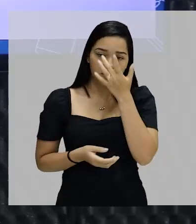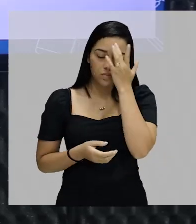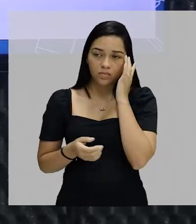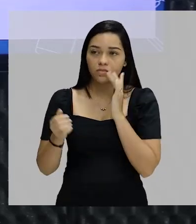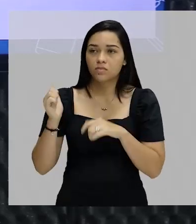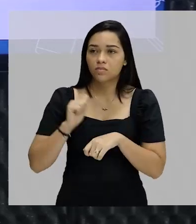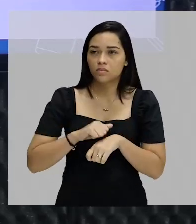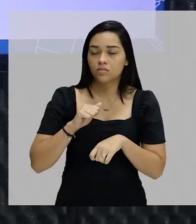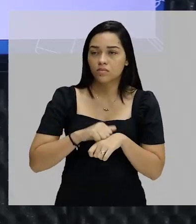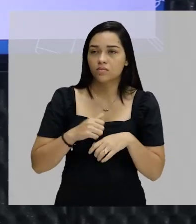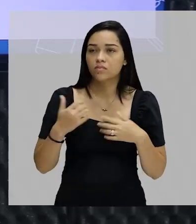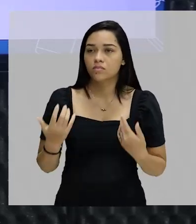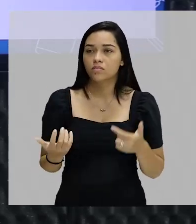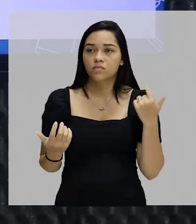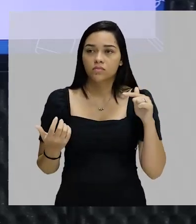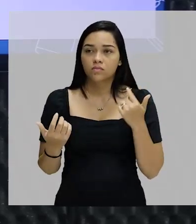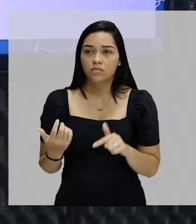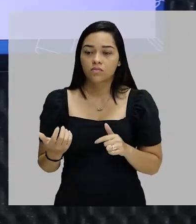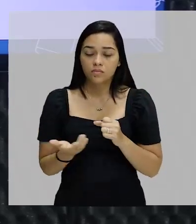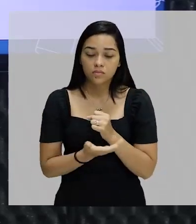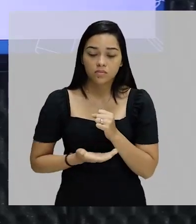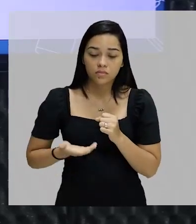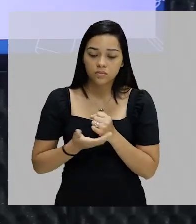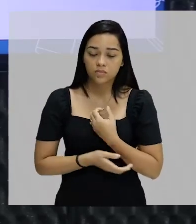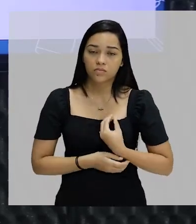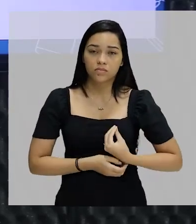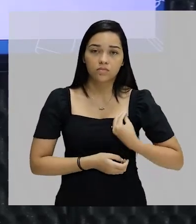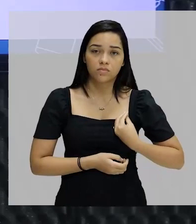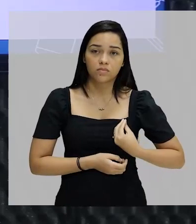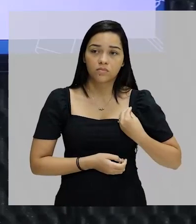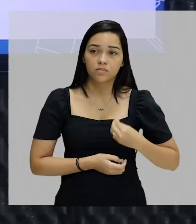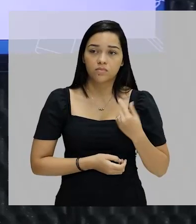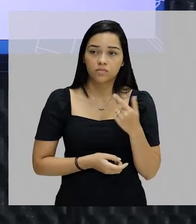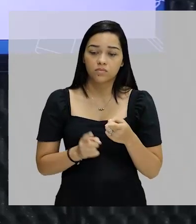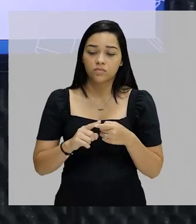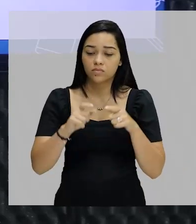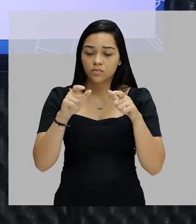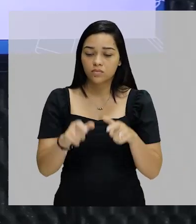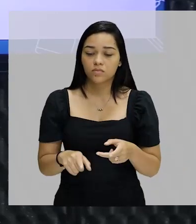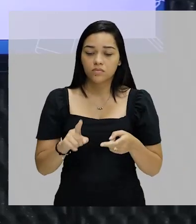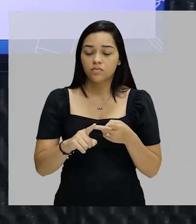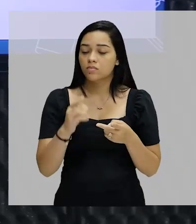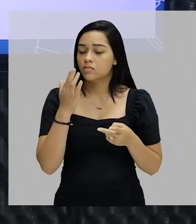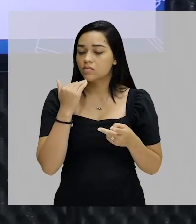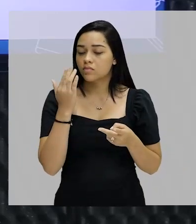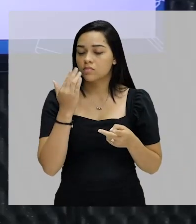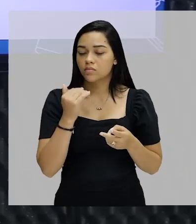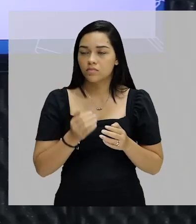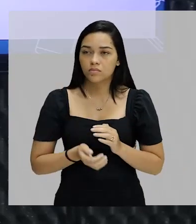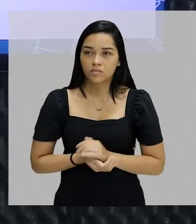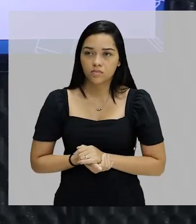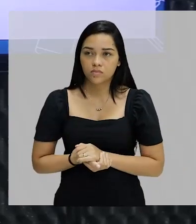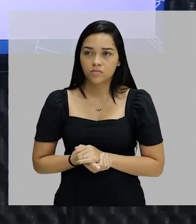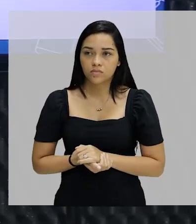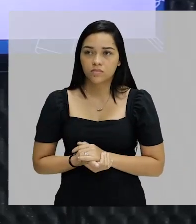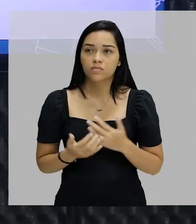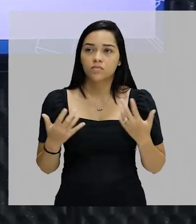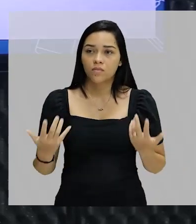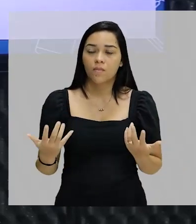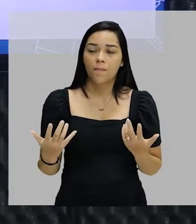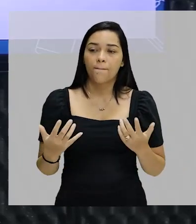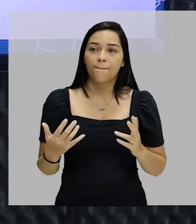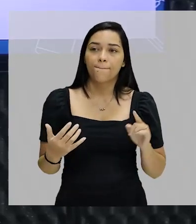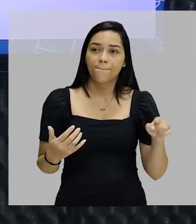pobre a partir do momento que ela não tem o básico para viver. Ela não tem onde morar, não tem o que se alimentar. Então, essa